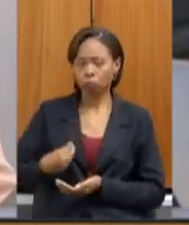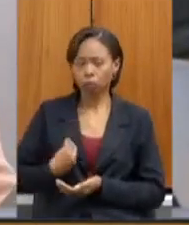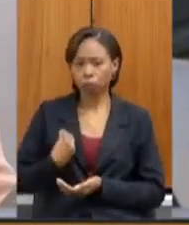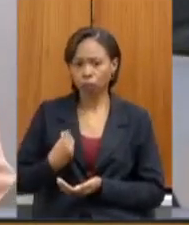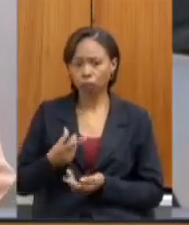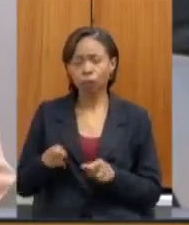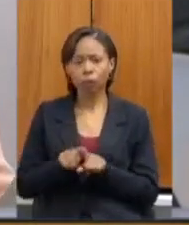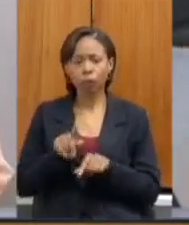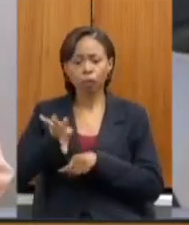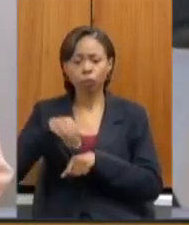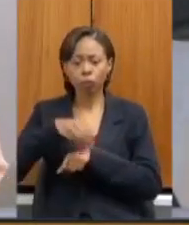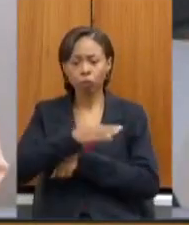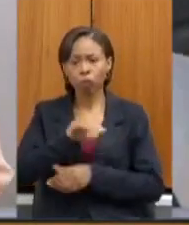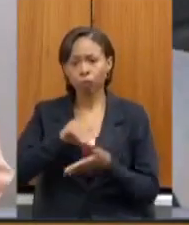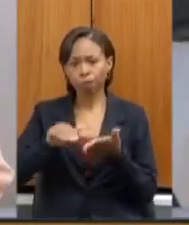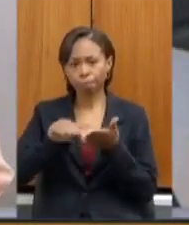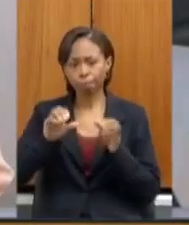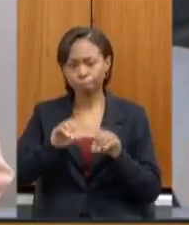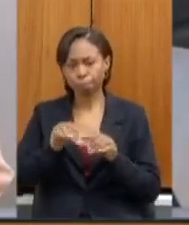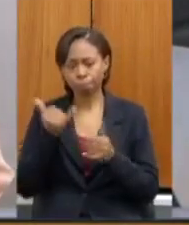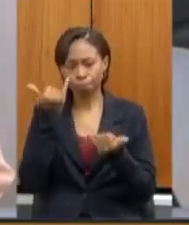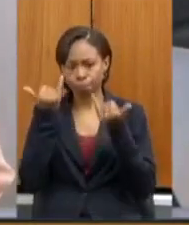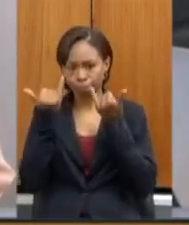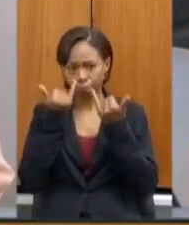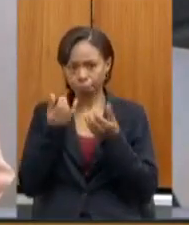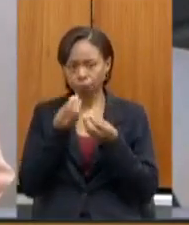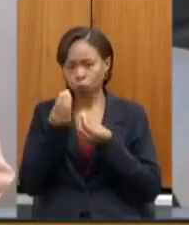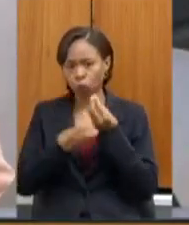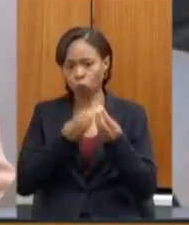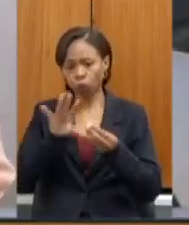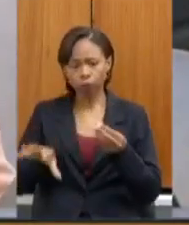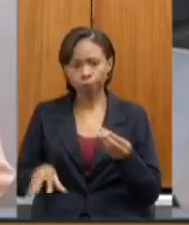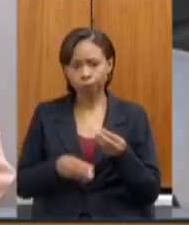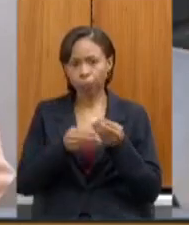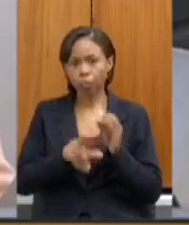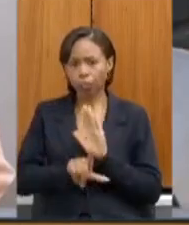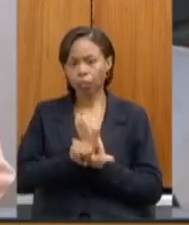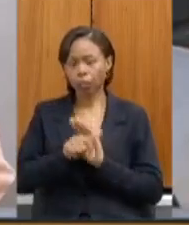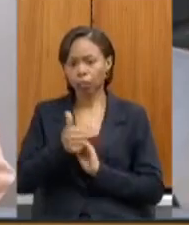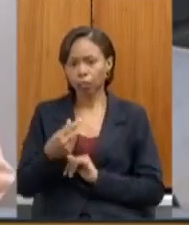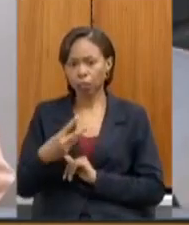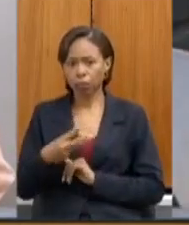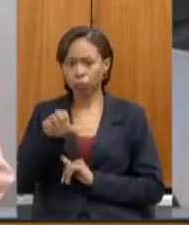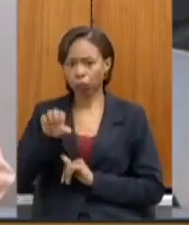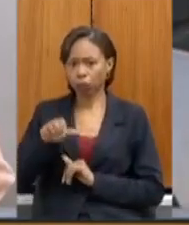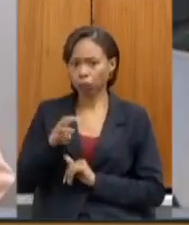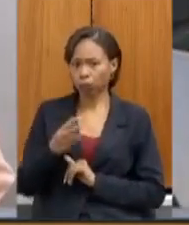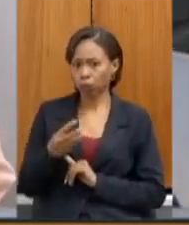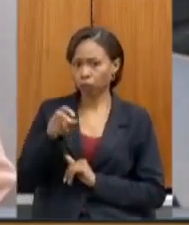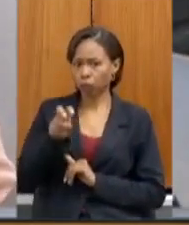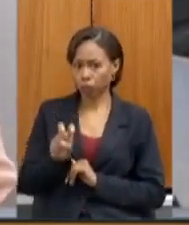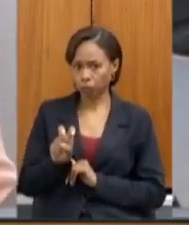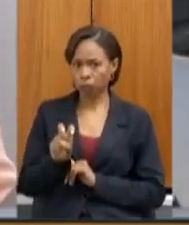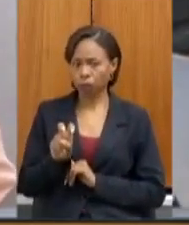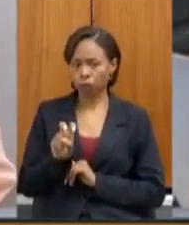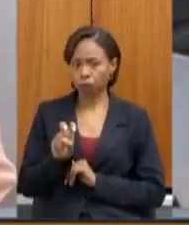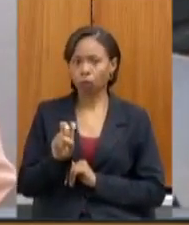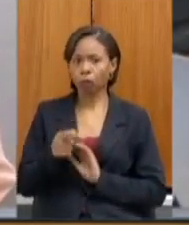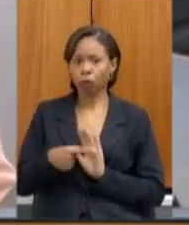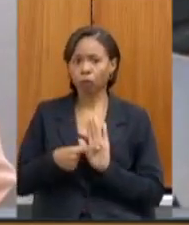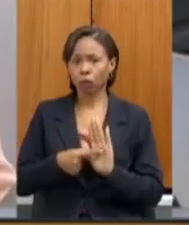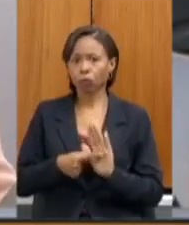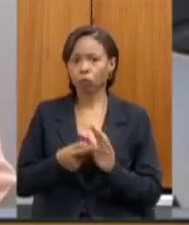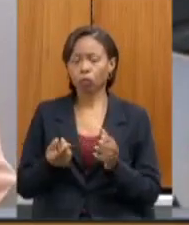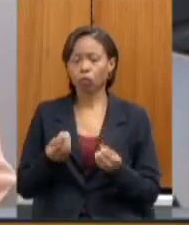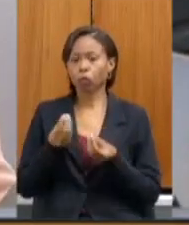Secretaria de Estado da Educação um pedido de informações sobre a implementação da Lei 13.935 que dispõe